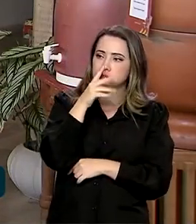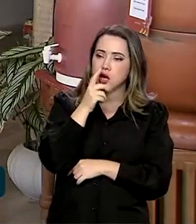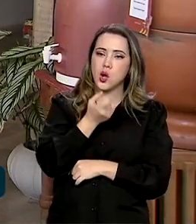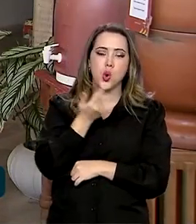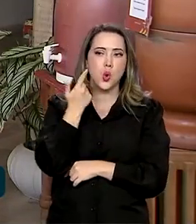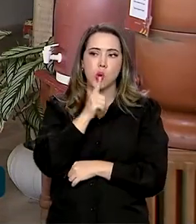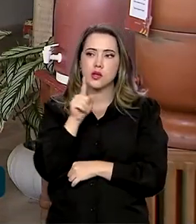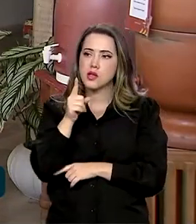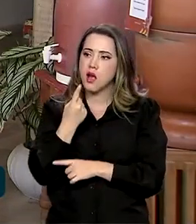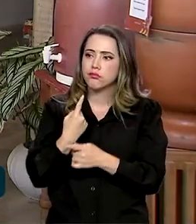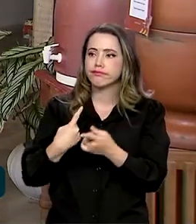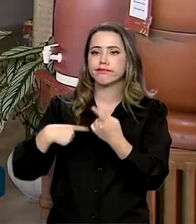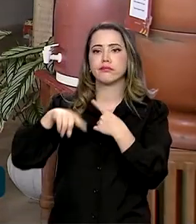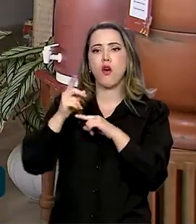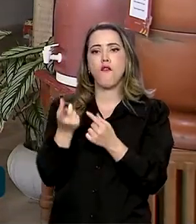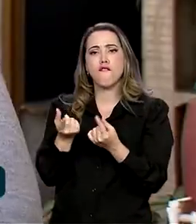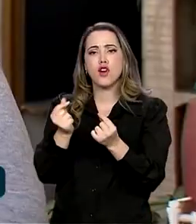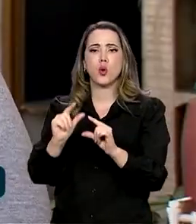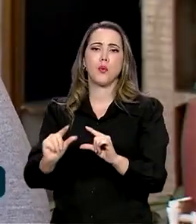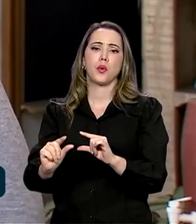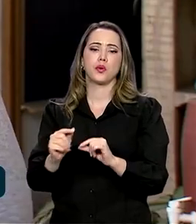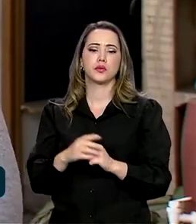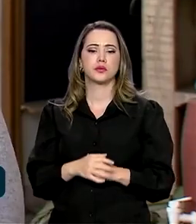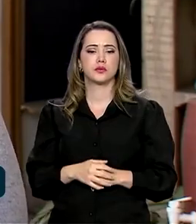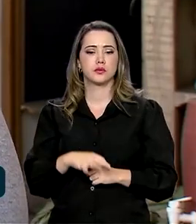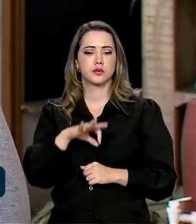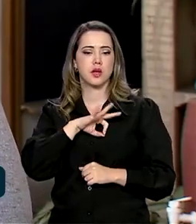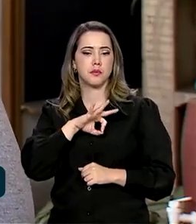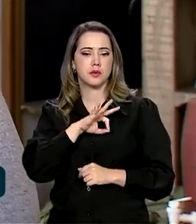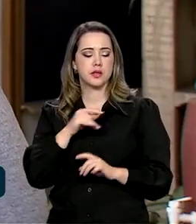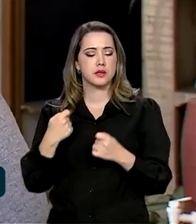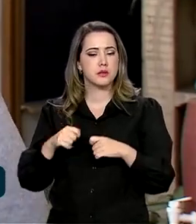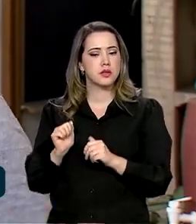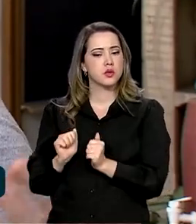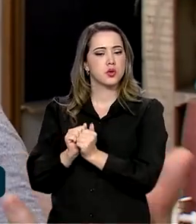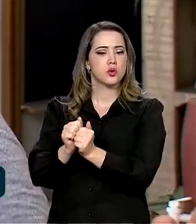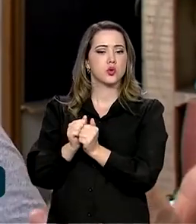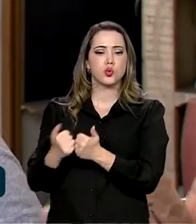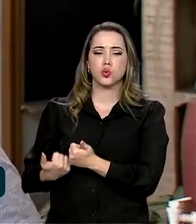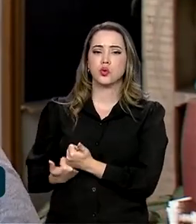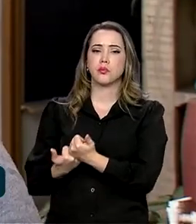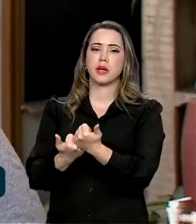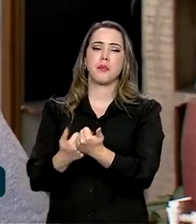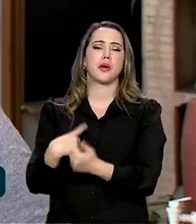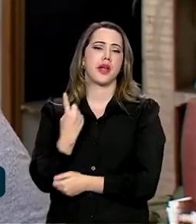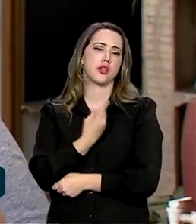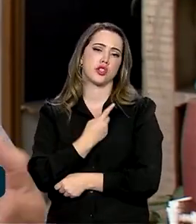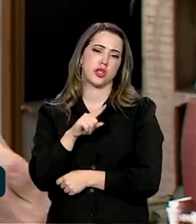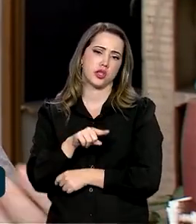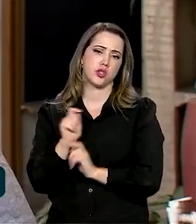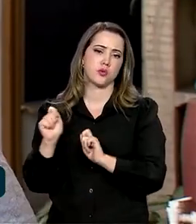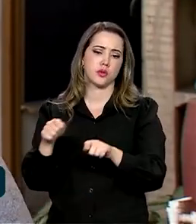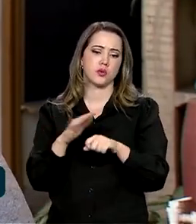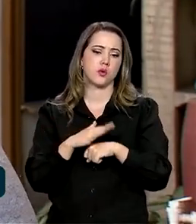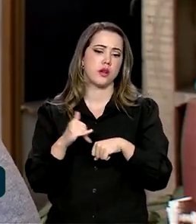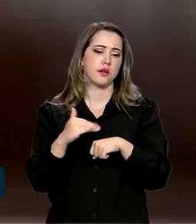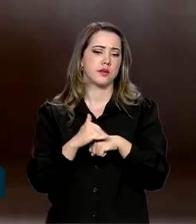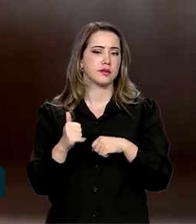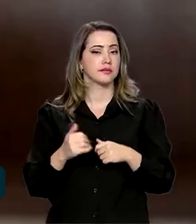e eles conseguem fazer coisas maravilhosas. A polícia tem que estar ali para apoiar a gente de uma forma carinhosa.